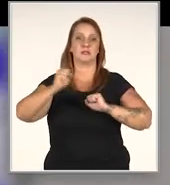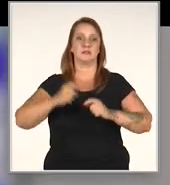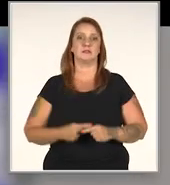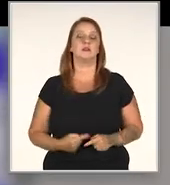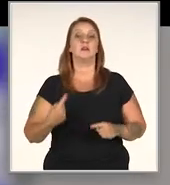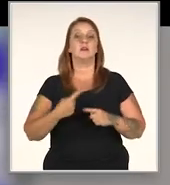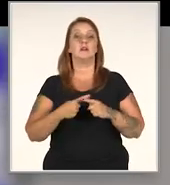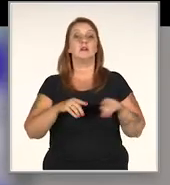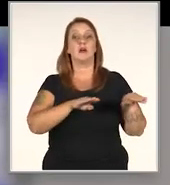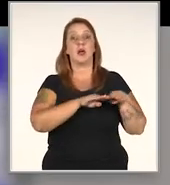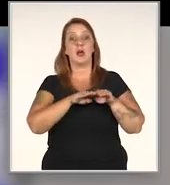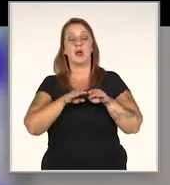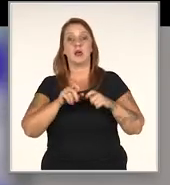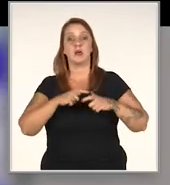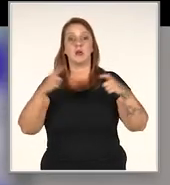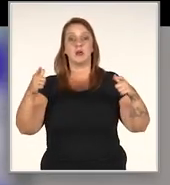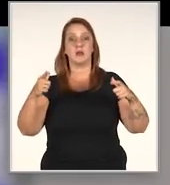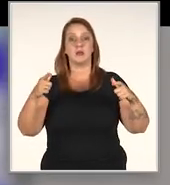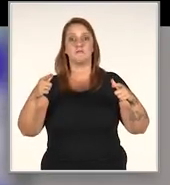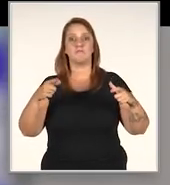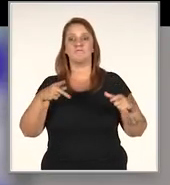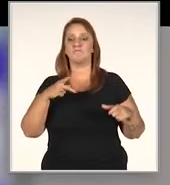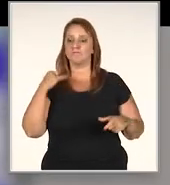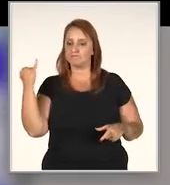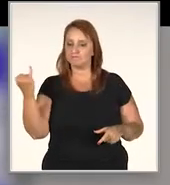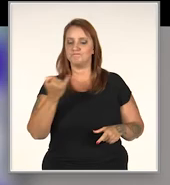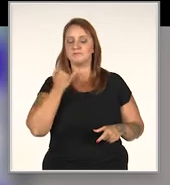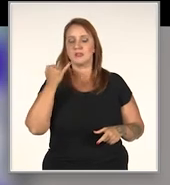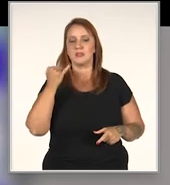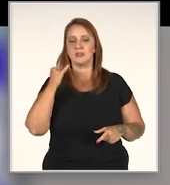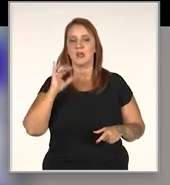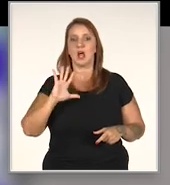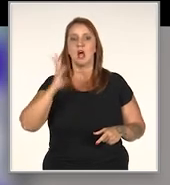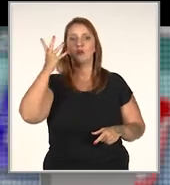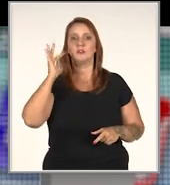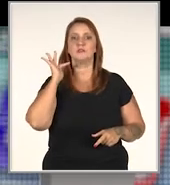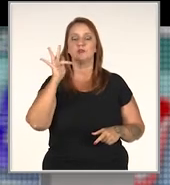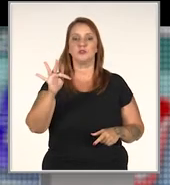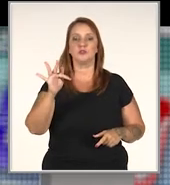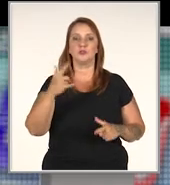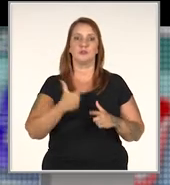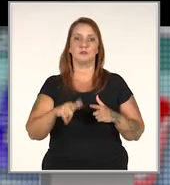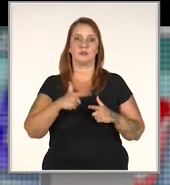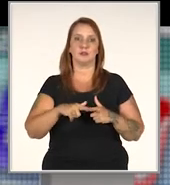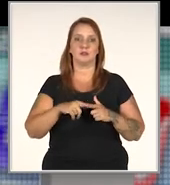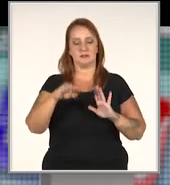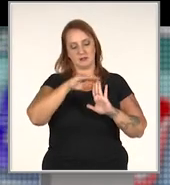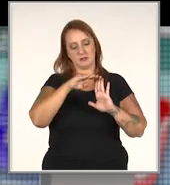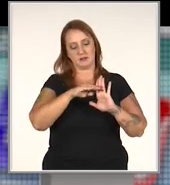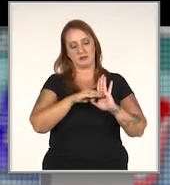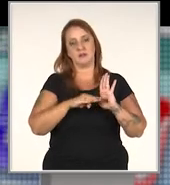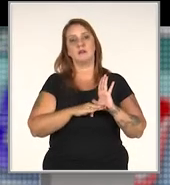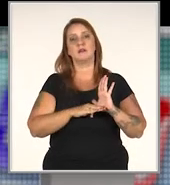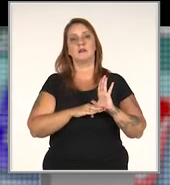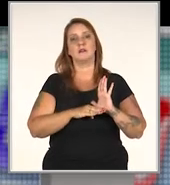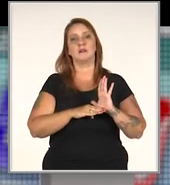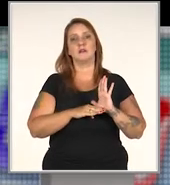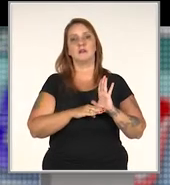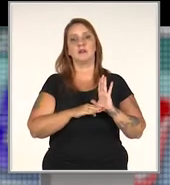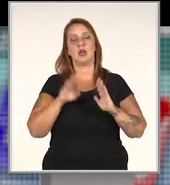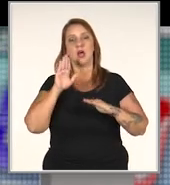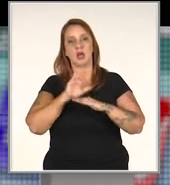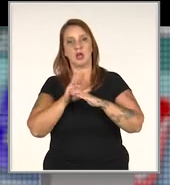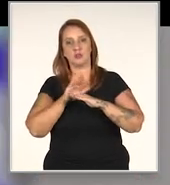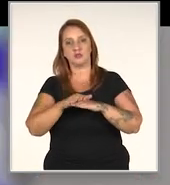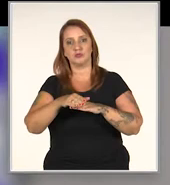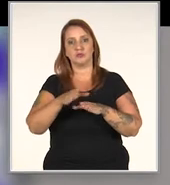Olha, um padrão, ele aumenta a previsibilidade das situações. Então, você ter ali um script, um roteiro, alguma